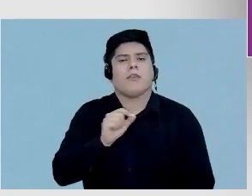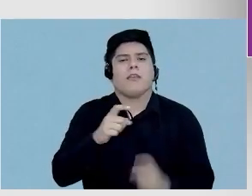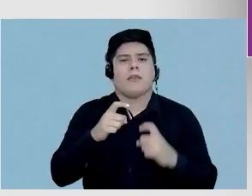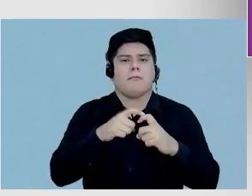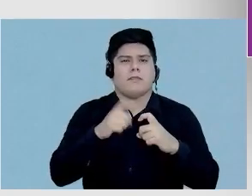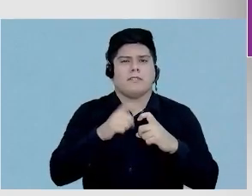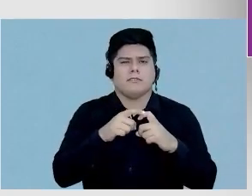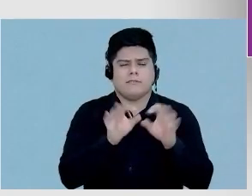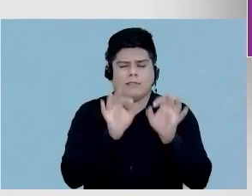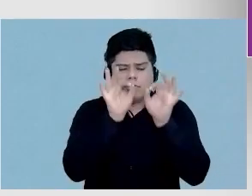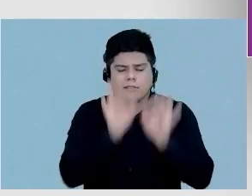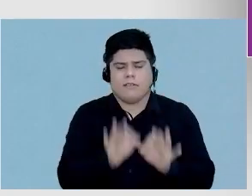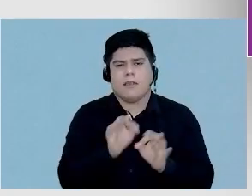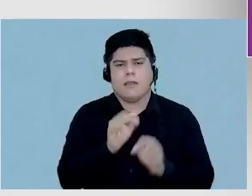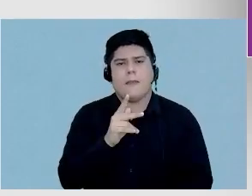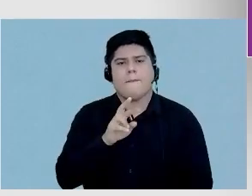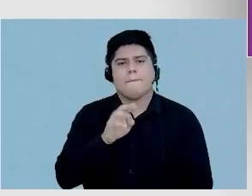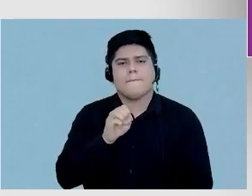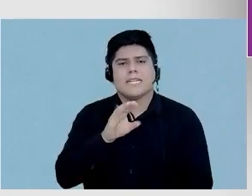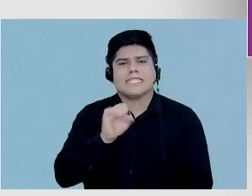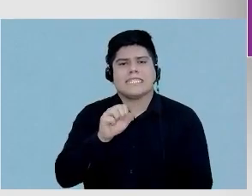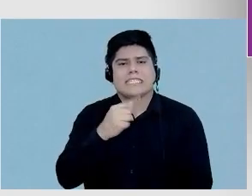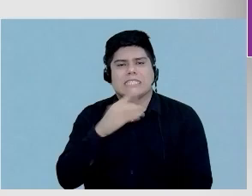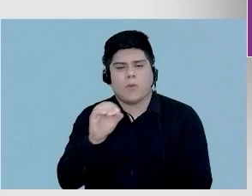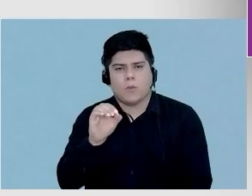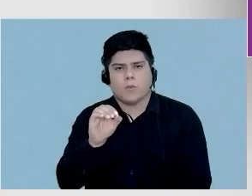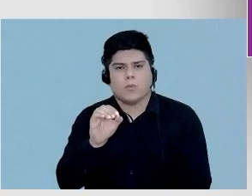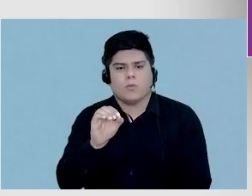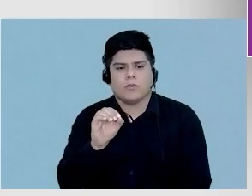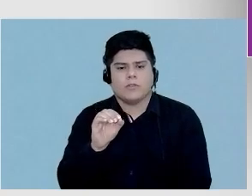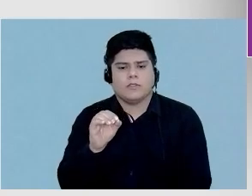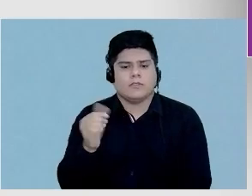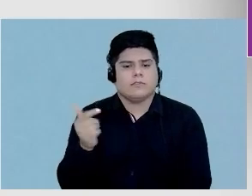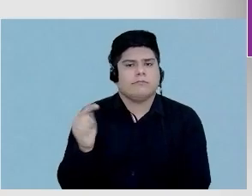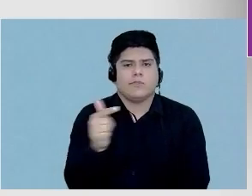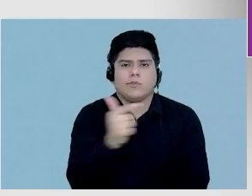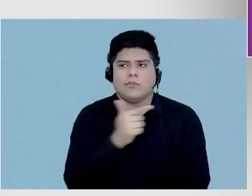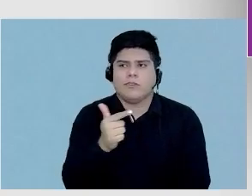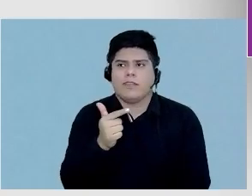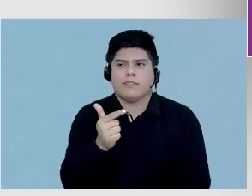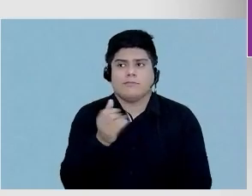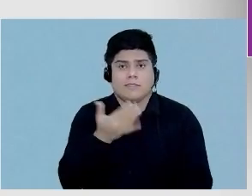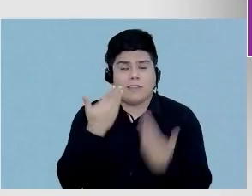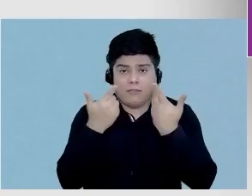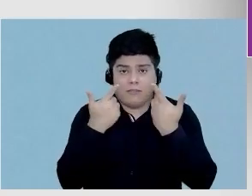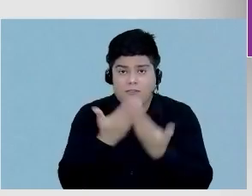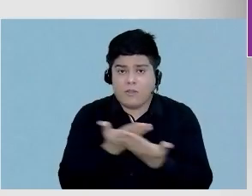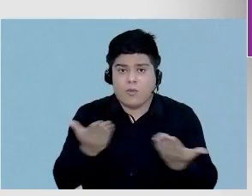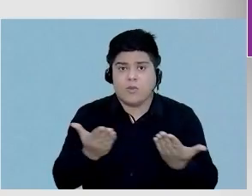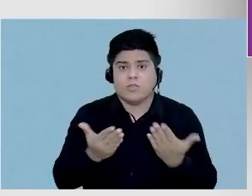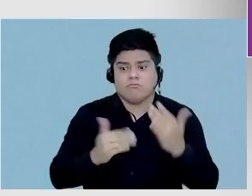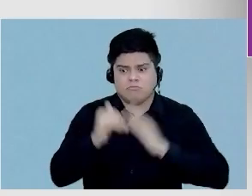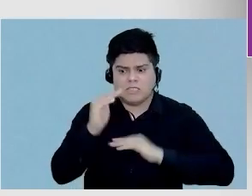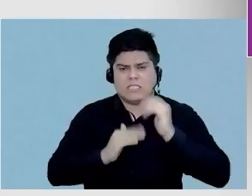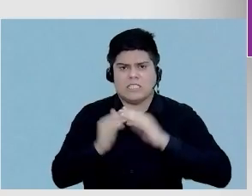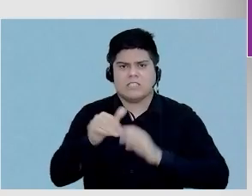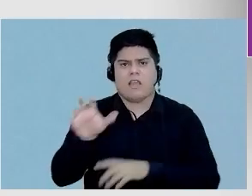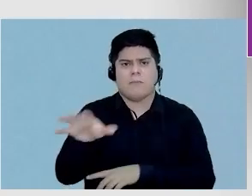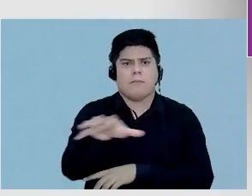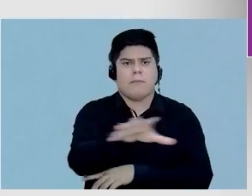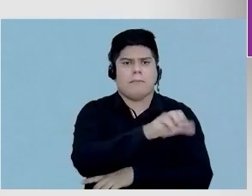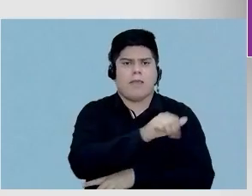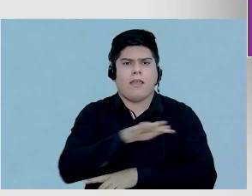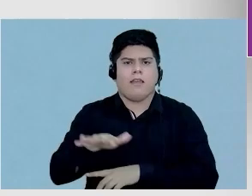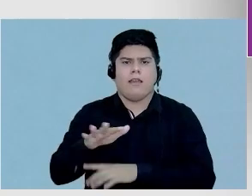de precisão. A gente ouve falar muito, mas a medicina de precisão não existe sem isso que a gente está vendo hoje aqui, que são especialistas de várias áreas sentados,